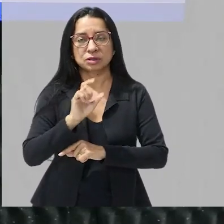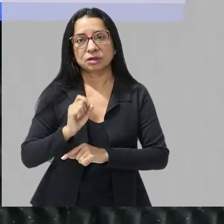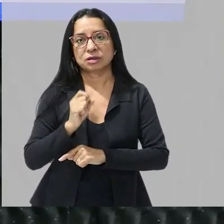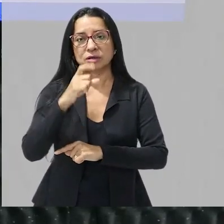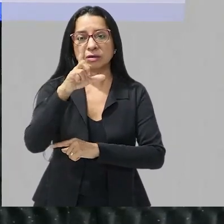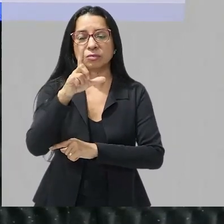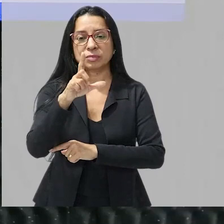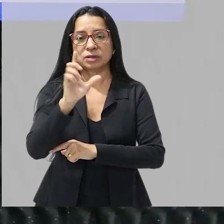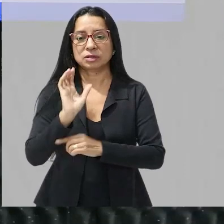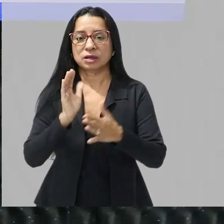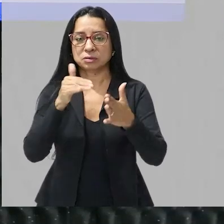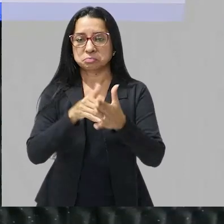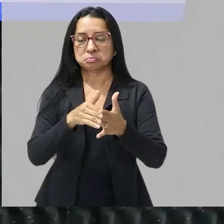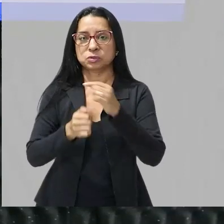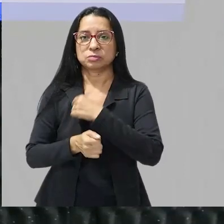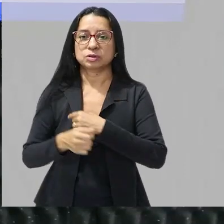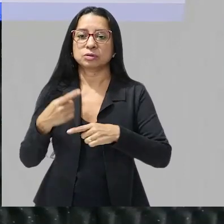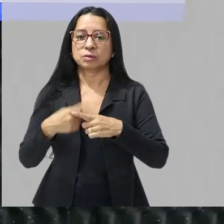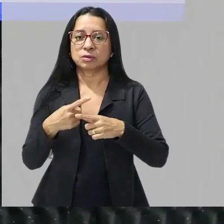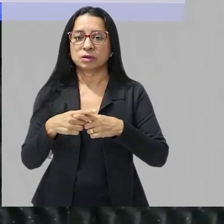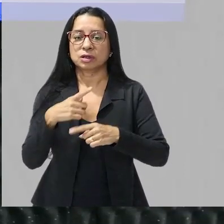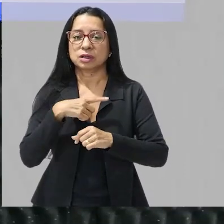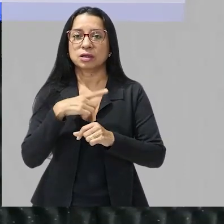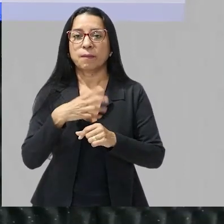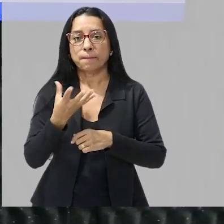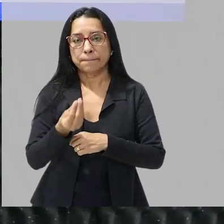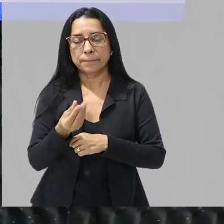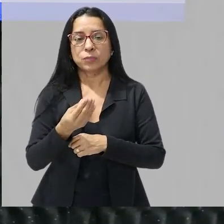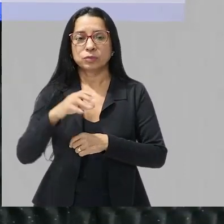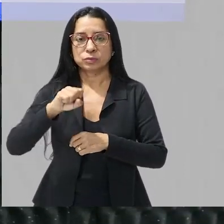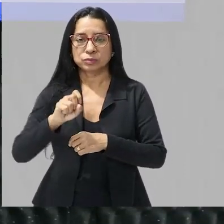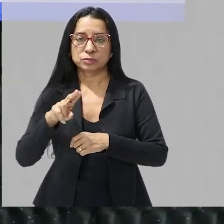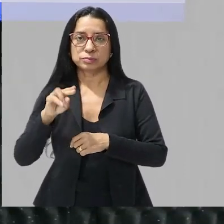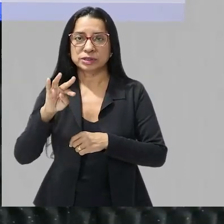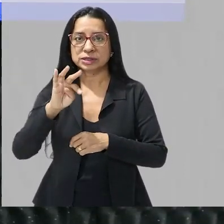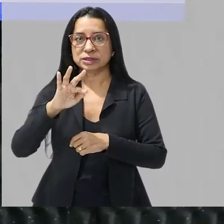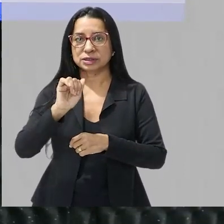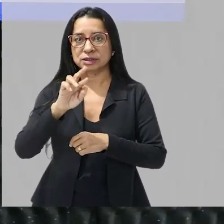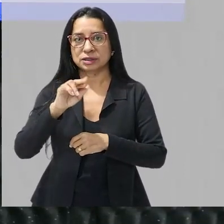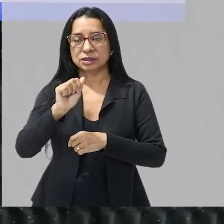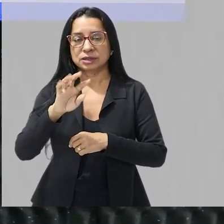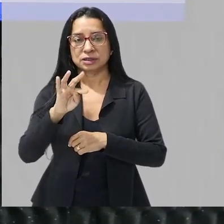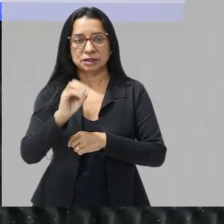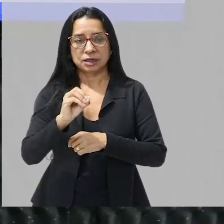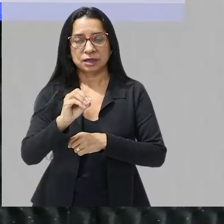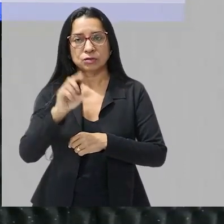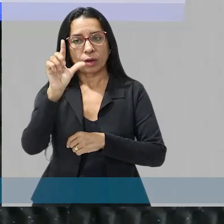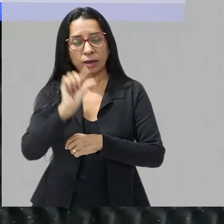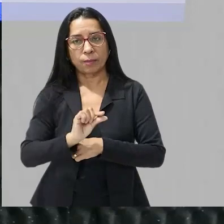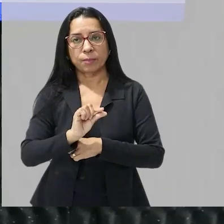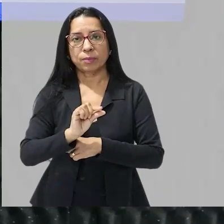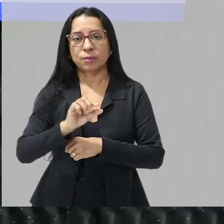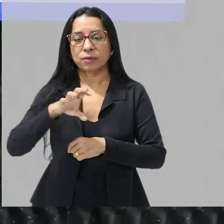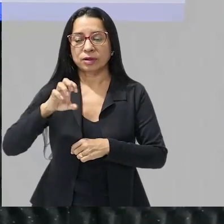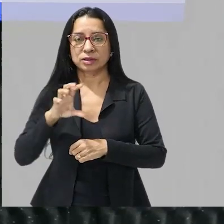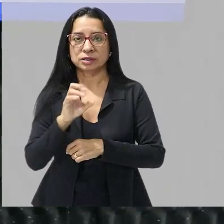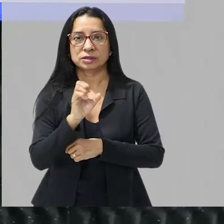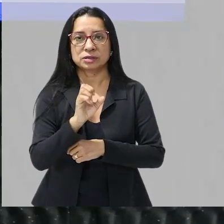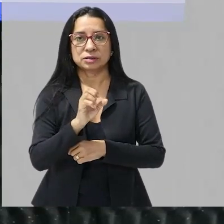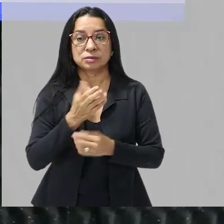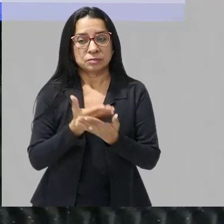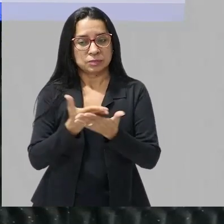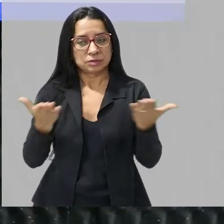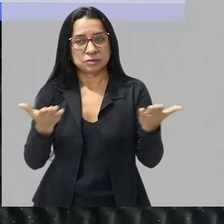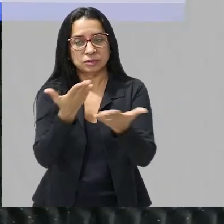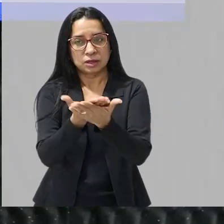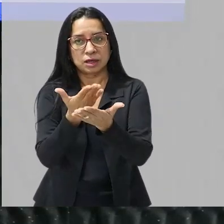limite porque tem muito substrato para pouca enzima então a alternativa correta vai ser a letra A pessoal essa foi